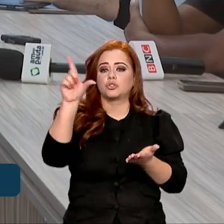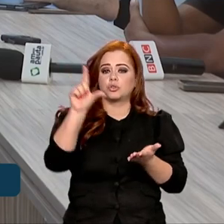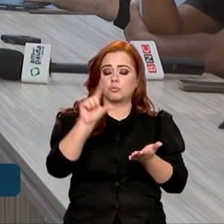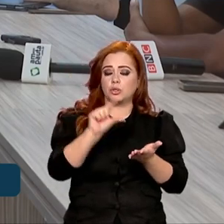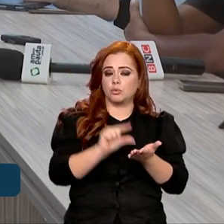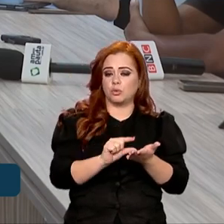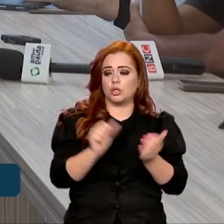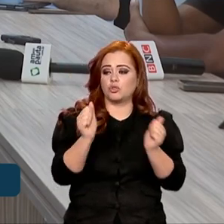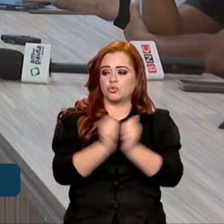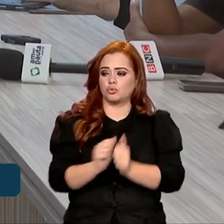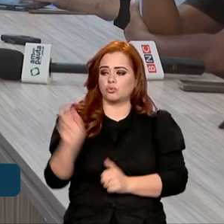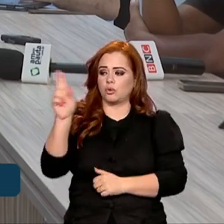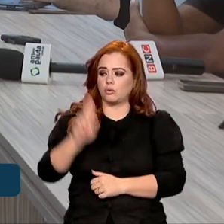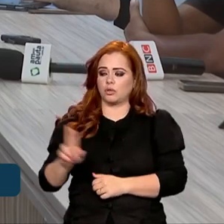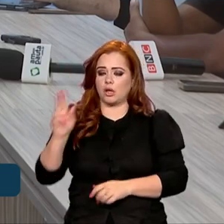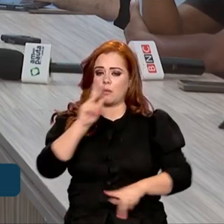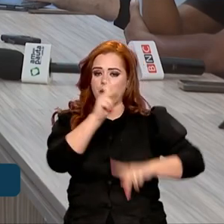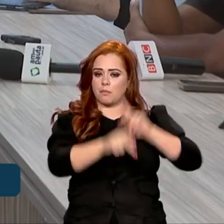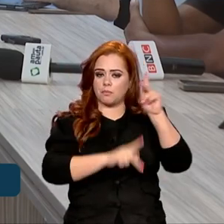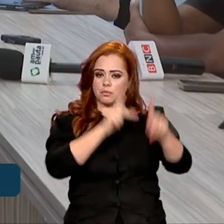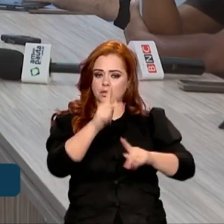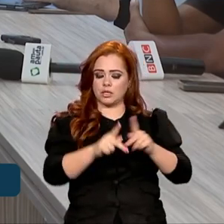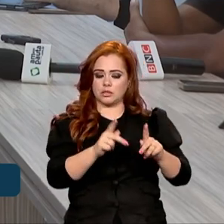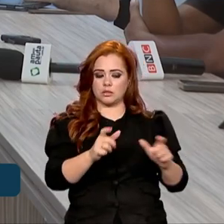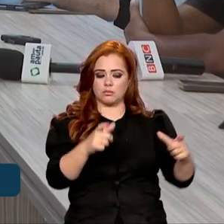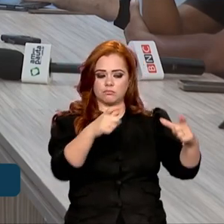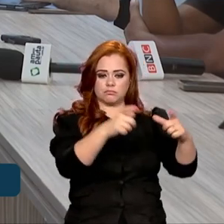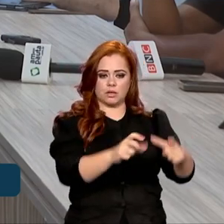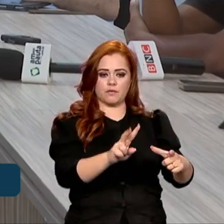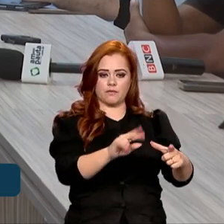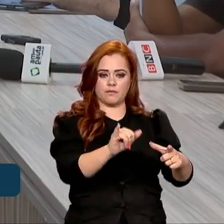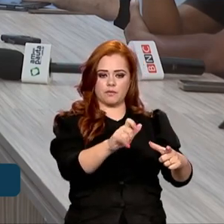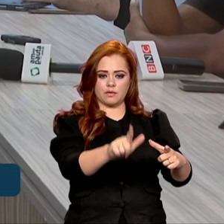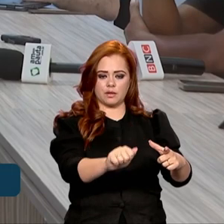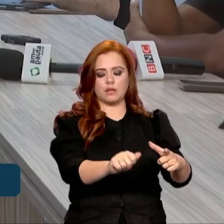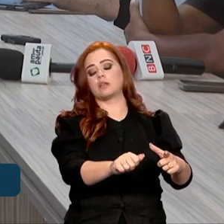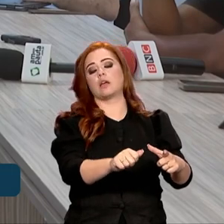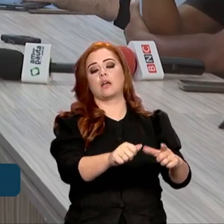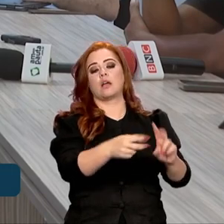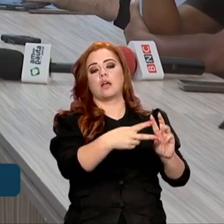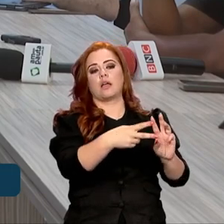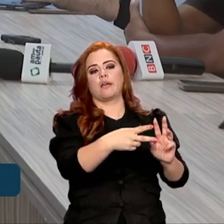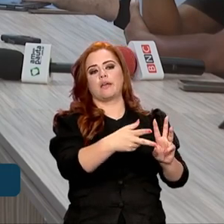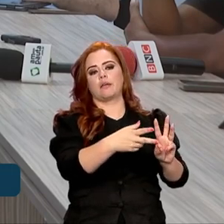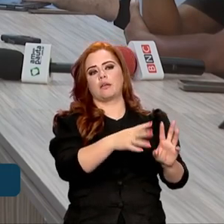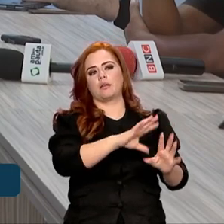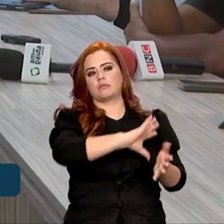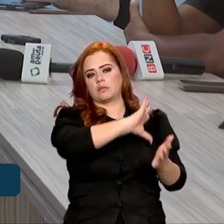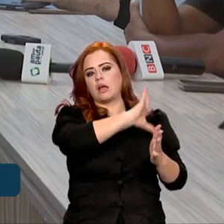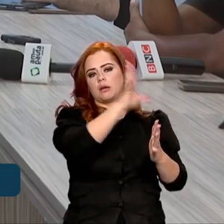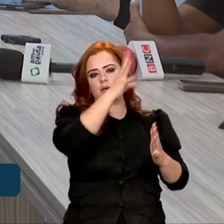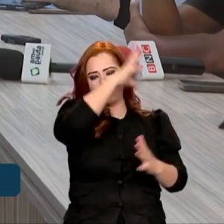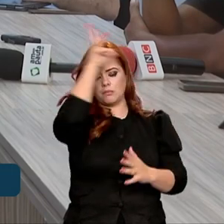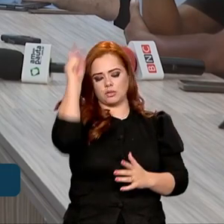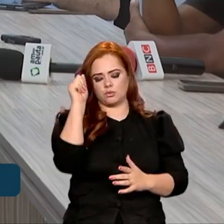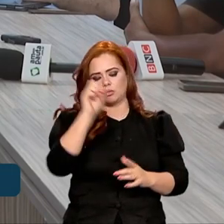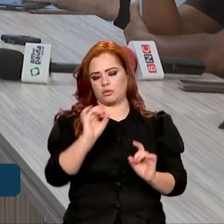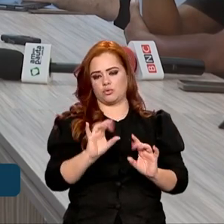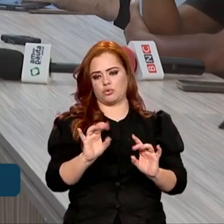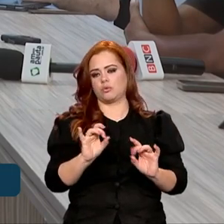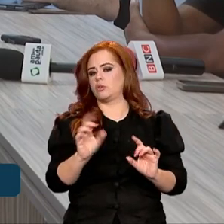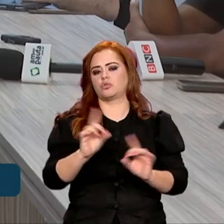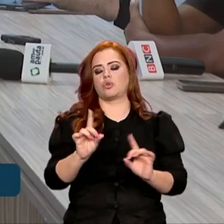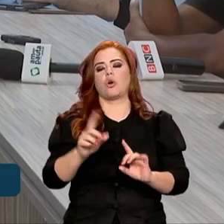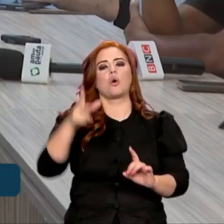ocorra para o povo da Vila Amazônia, que é hoje um dos maiores distritos, não só de Parintins, é o maior